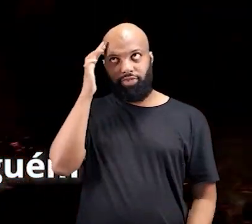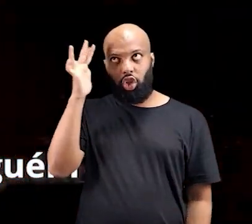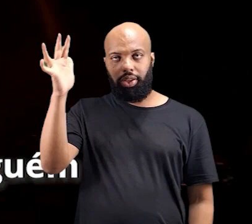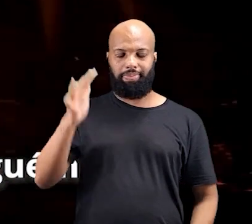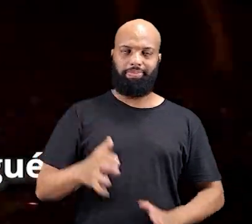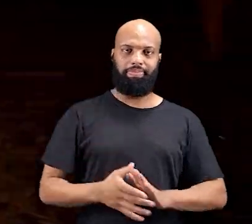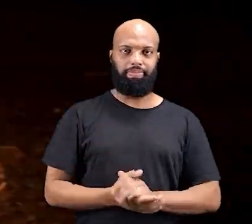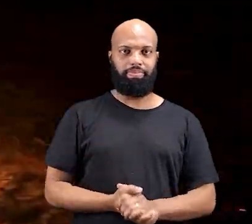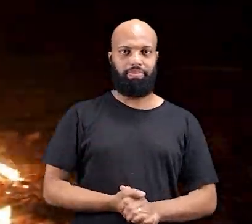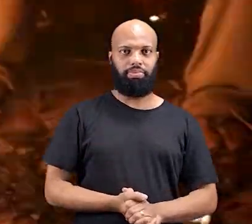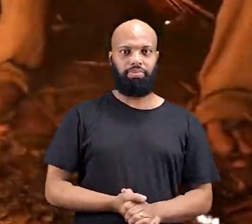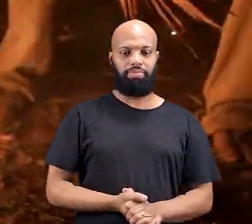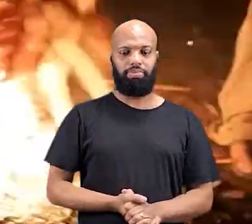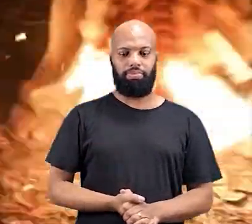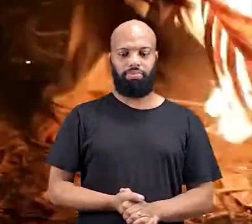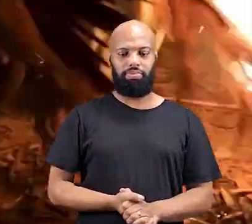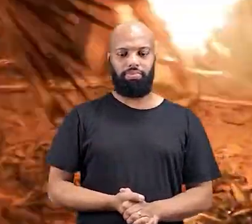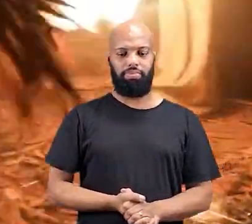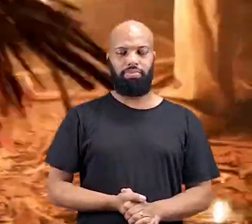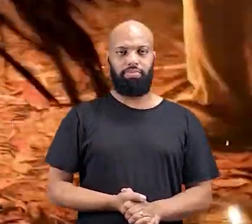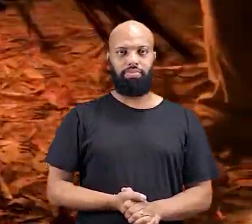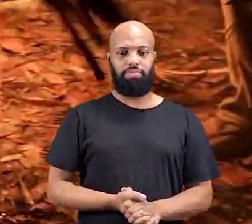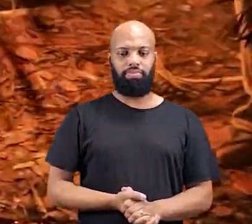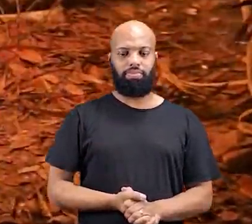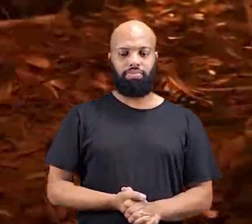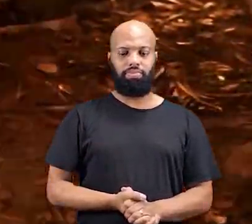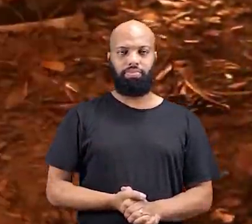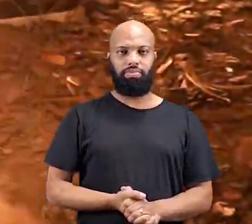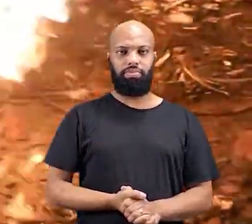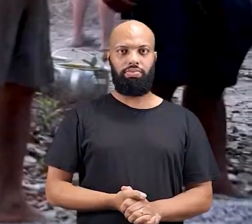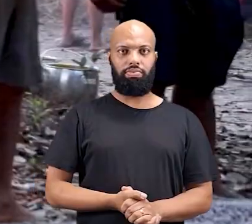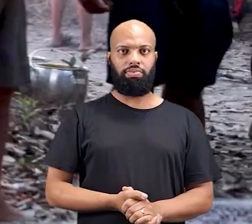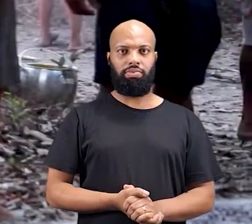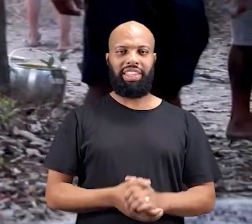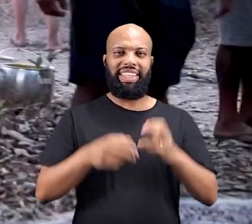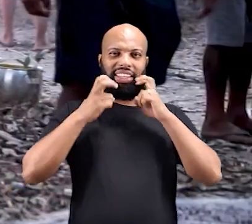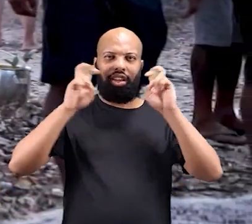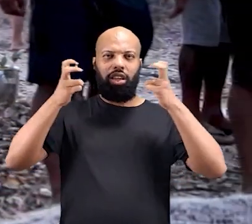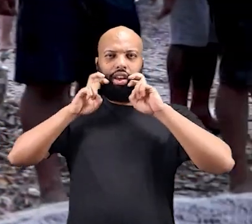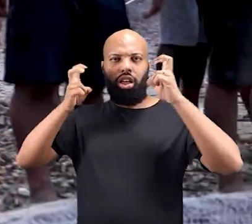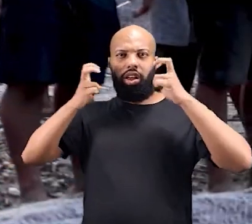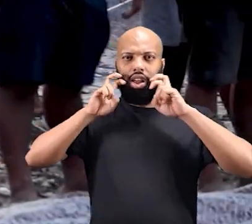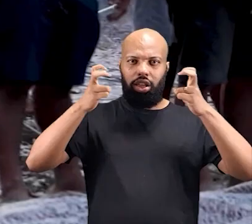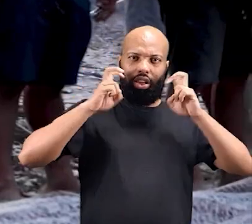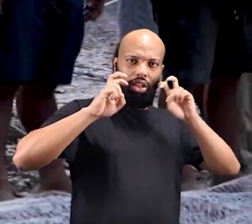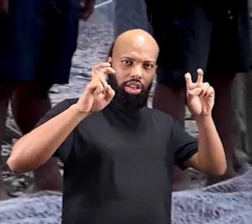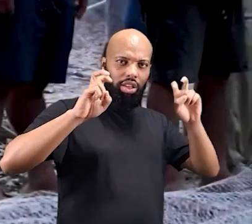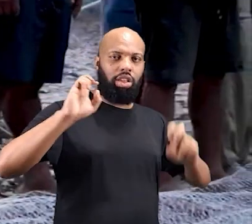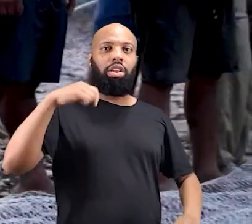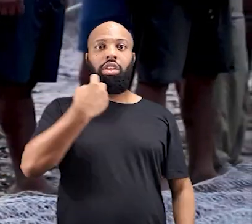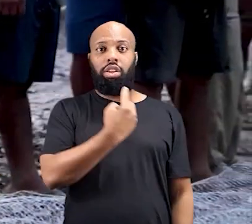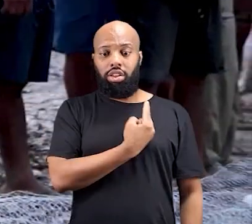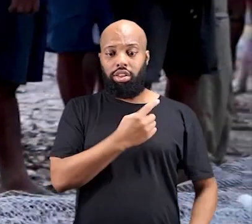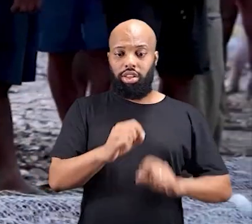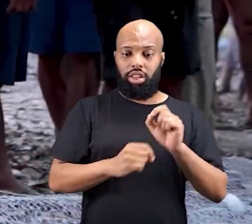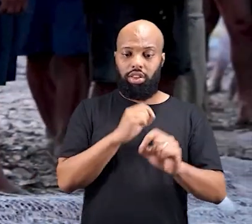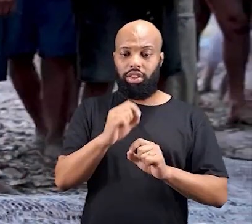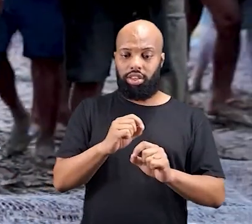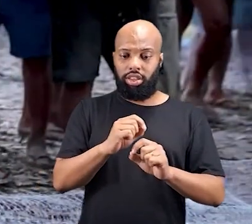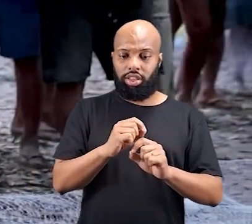Então, a gente tem que alimentar espírito, né? A gente tem que alimentar para ele se deixar. A gente oferece